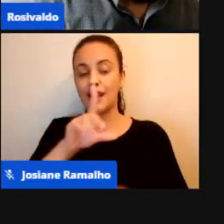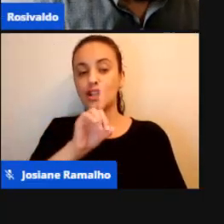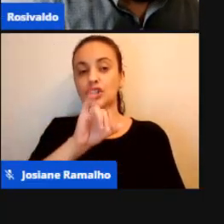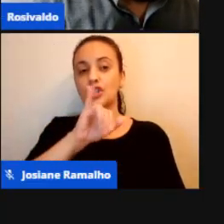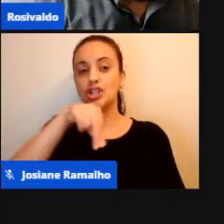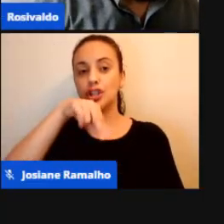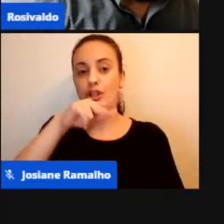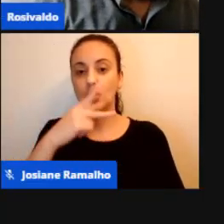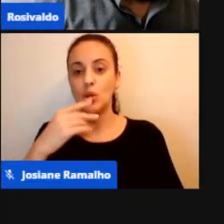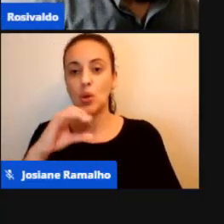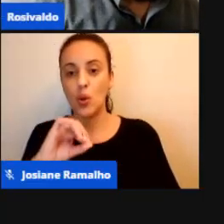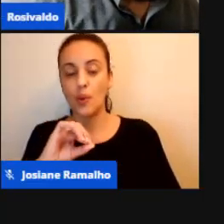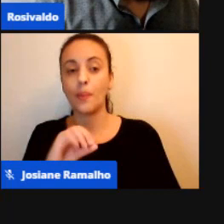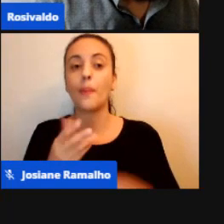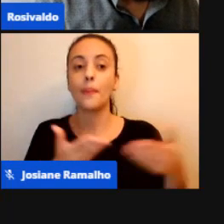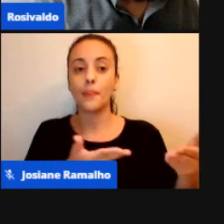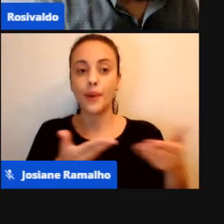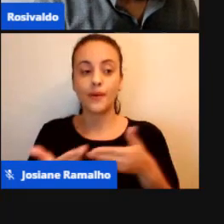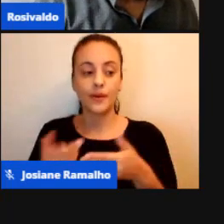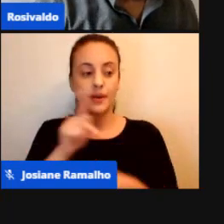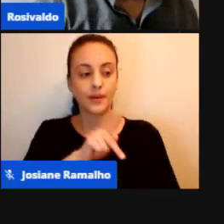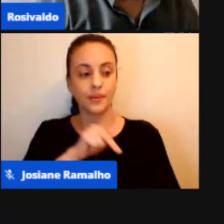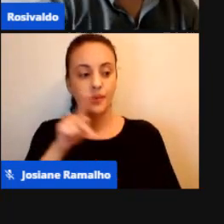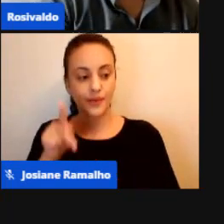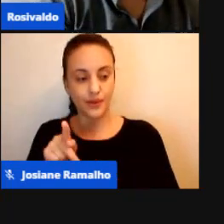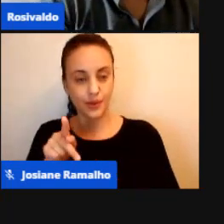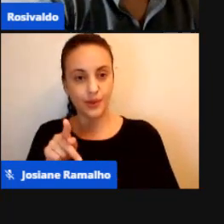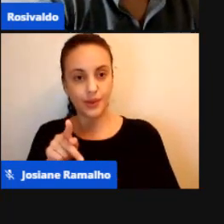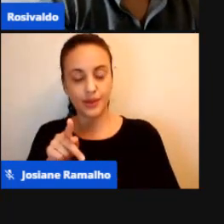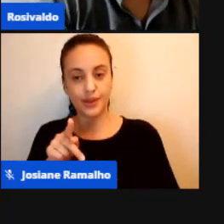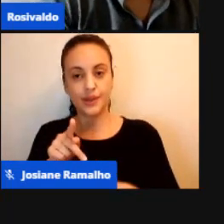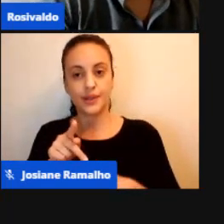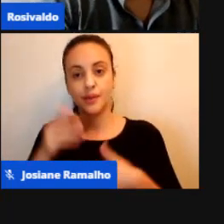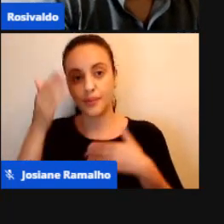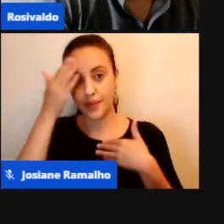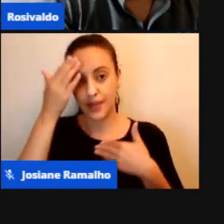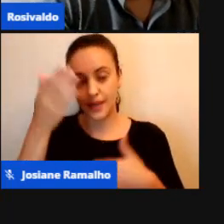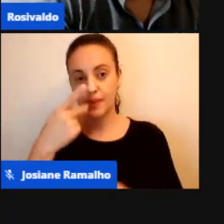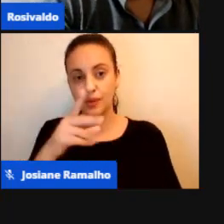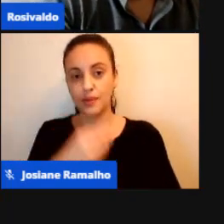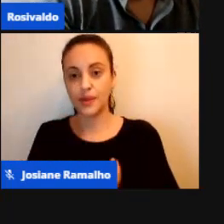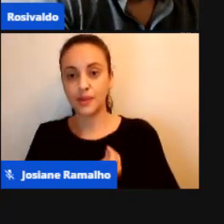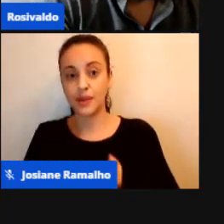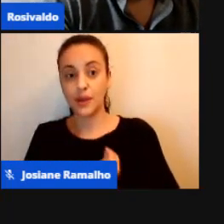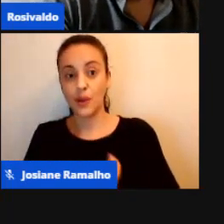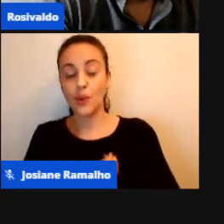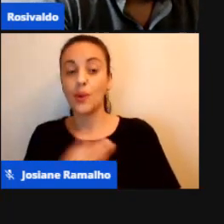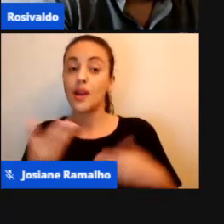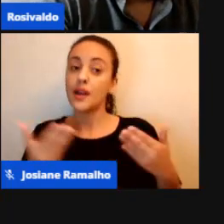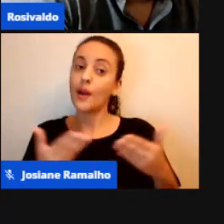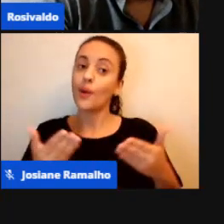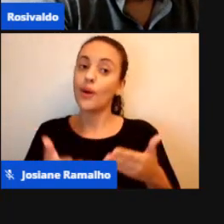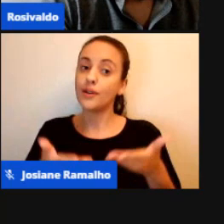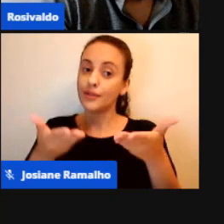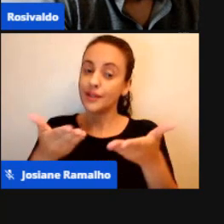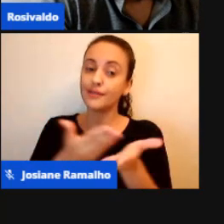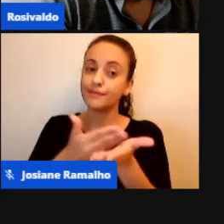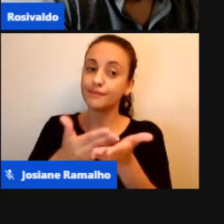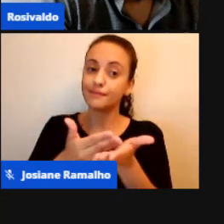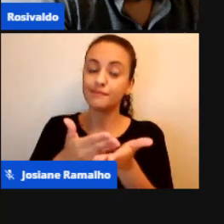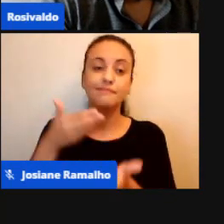-vindo à nossa formação. Nós te agradecemos pela sua participação. E agora eu te passo a palavra para o senhor